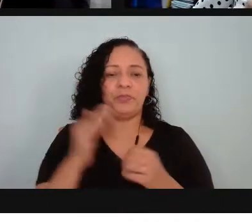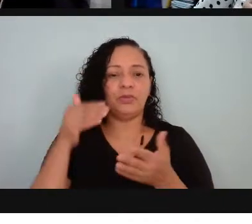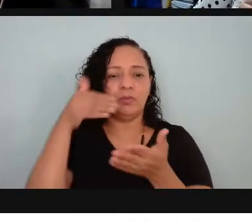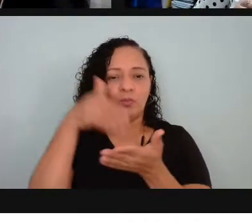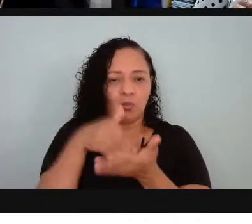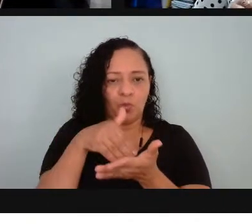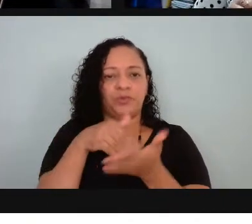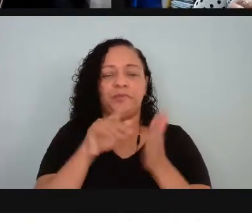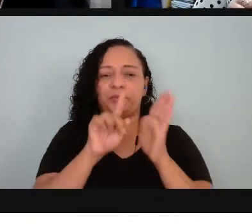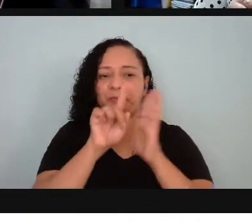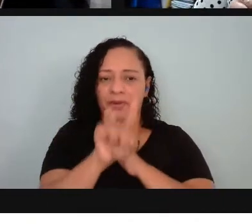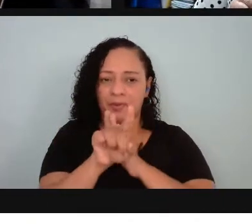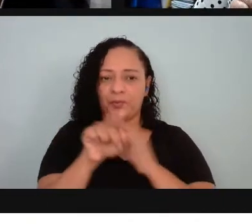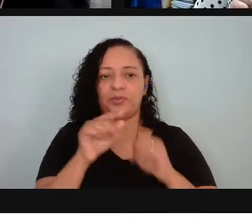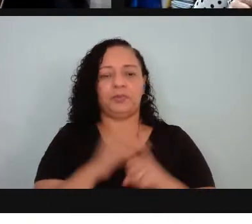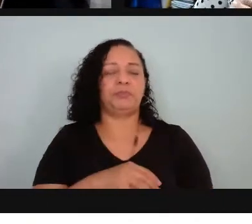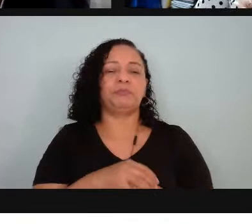ela